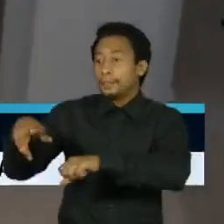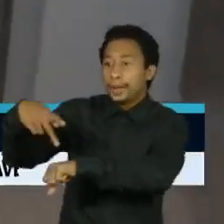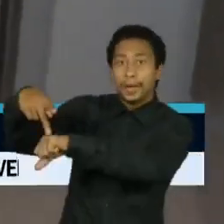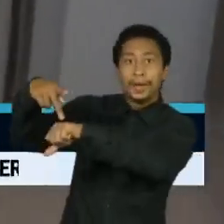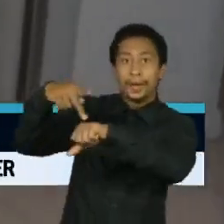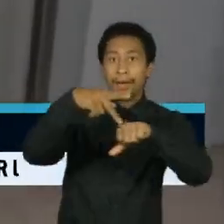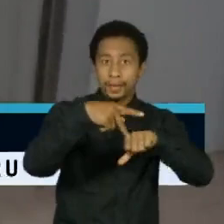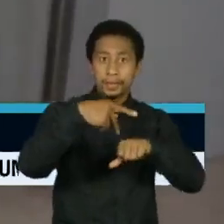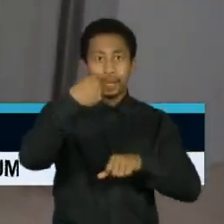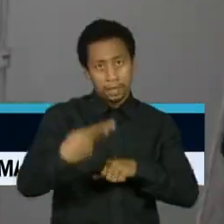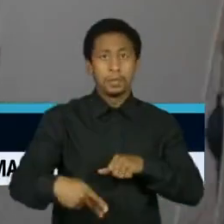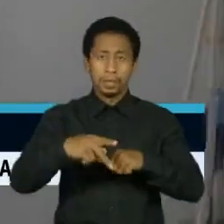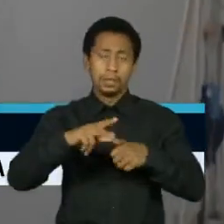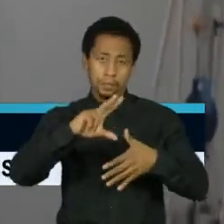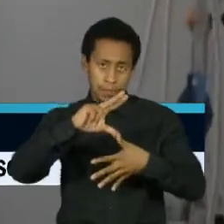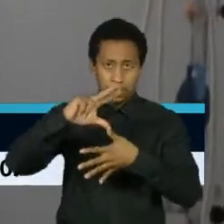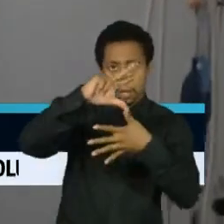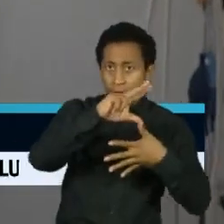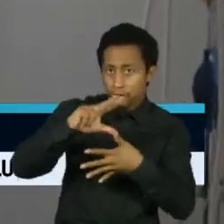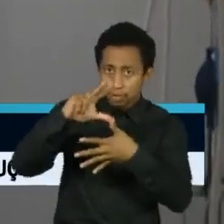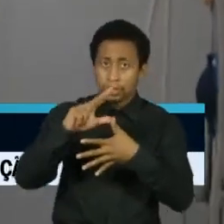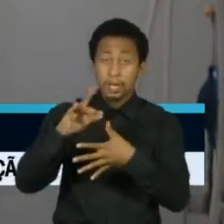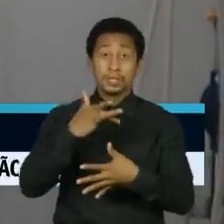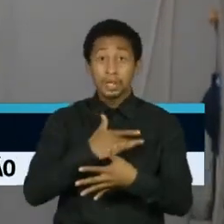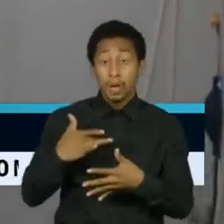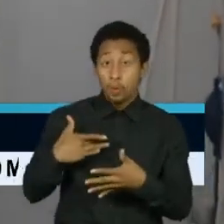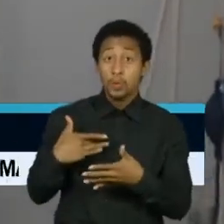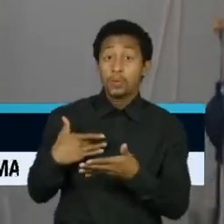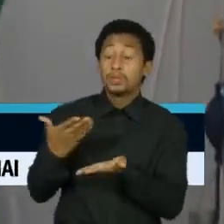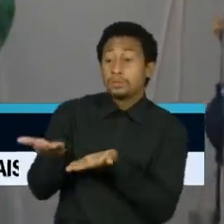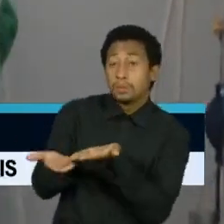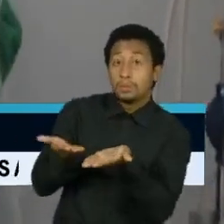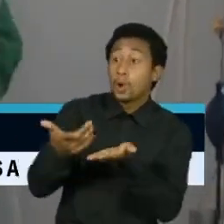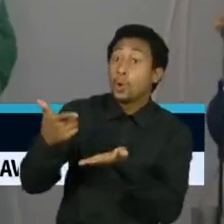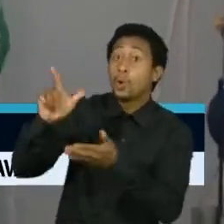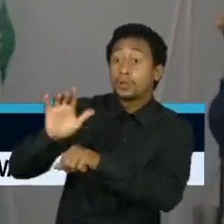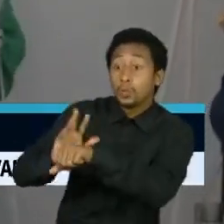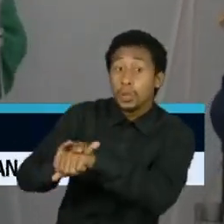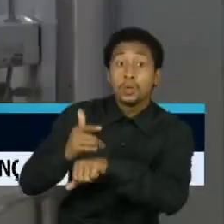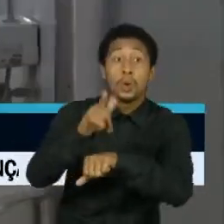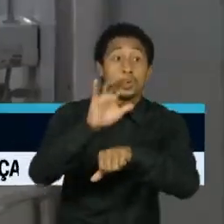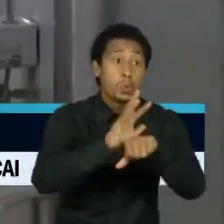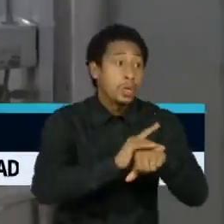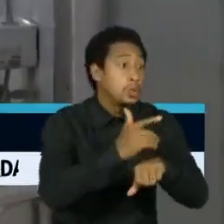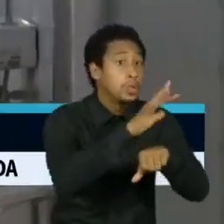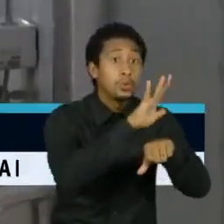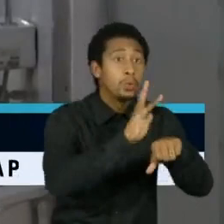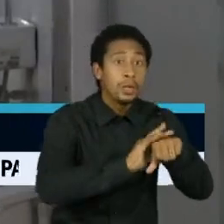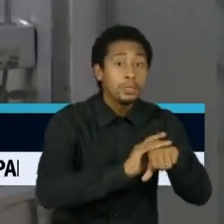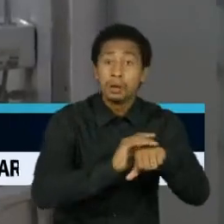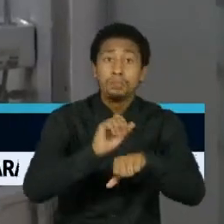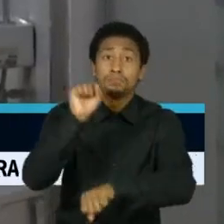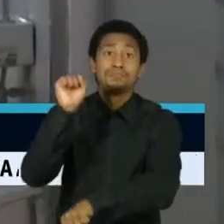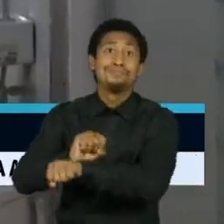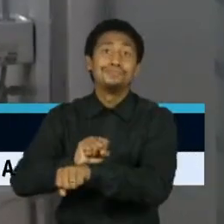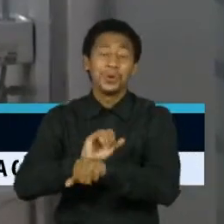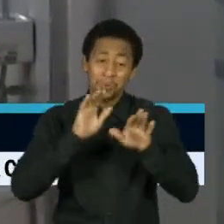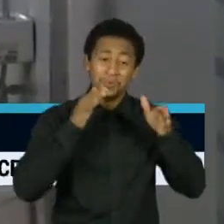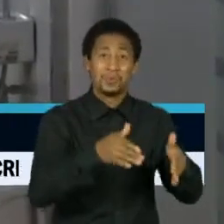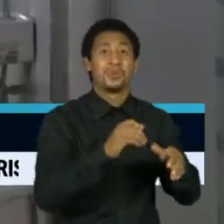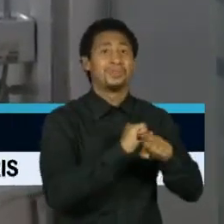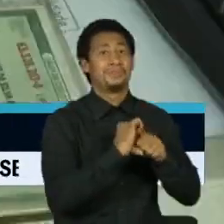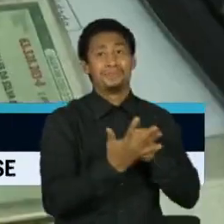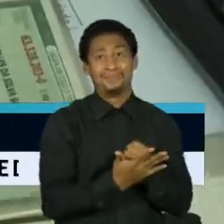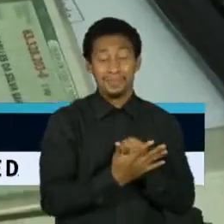latinos interromperam os serviços de saúde para doenças que não fossem a covid-19. No Brasil, por exemplo,